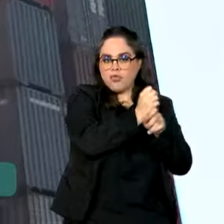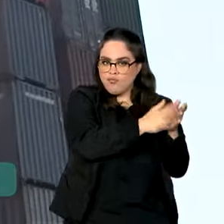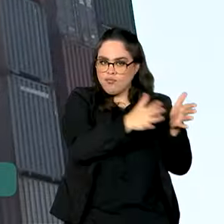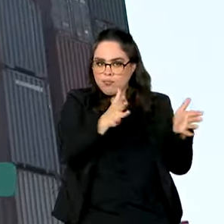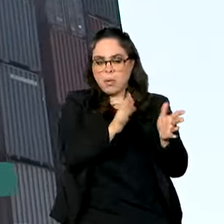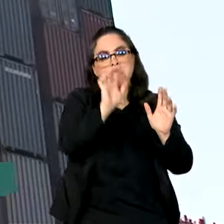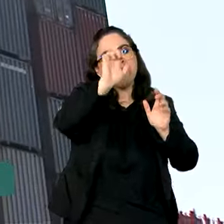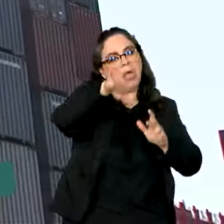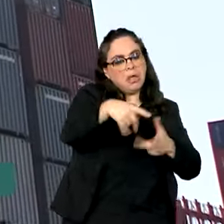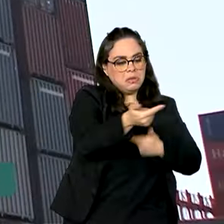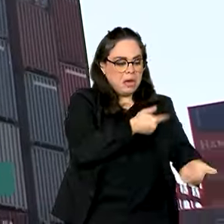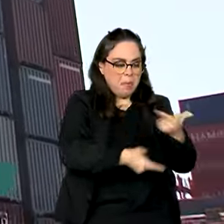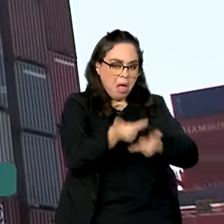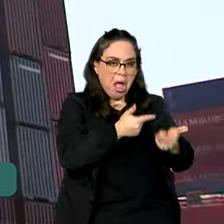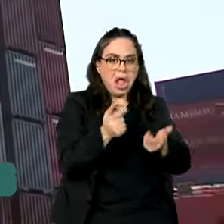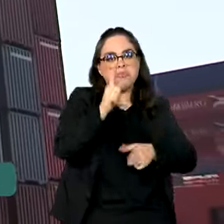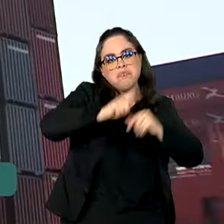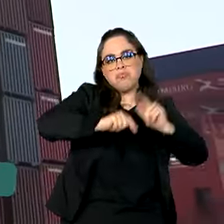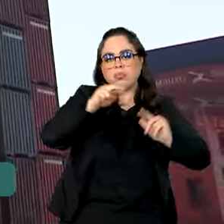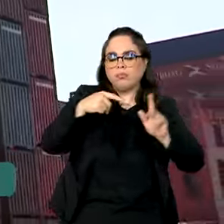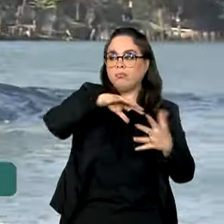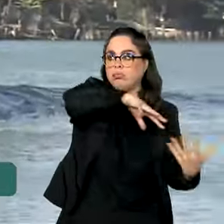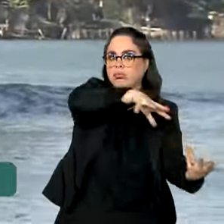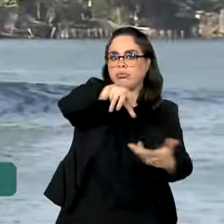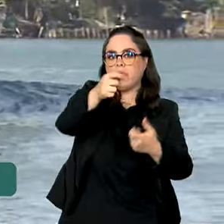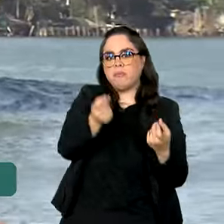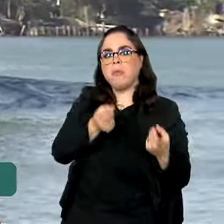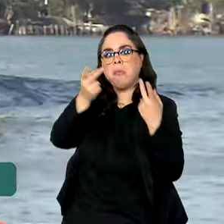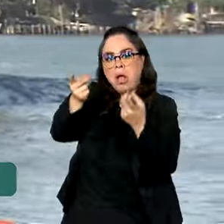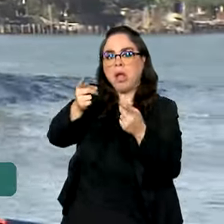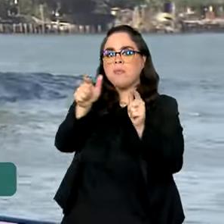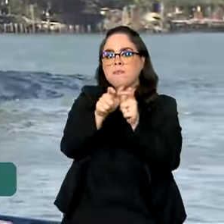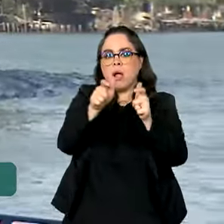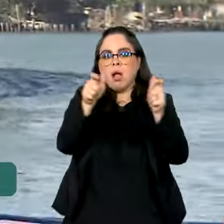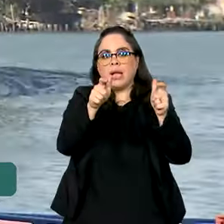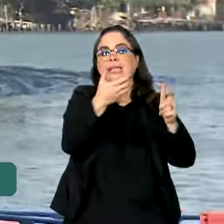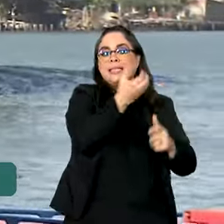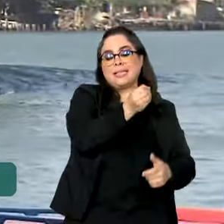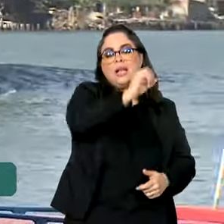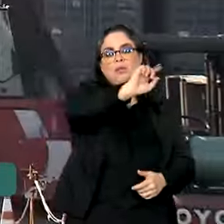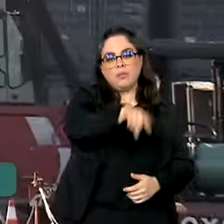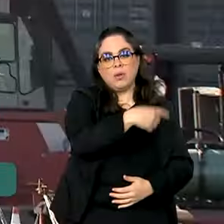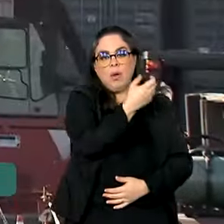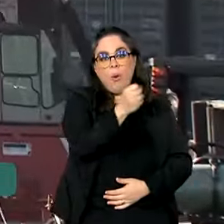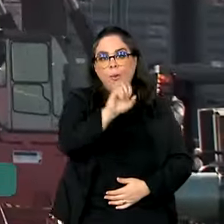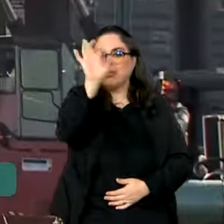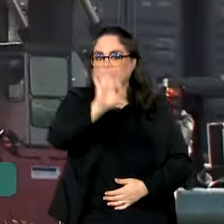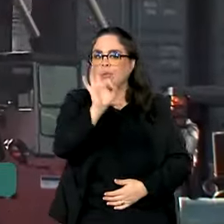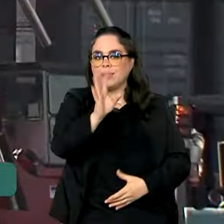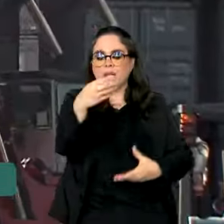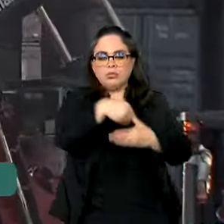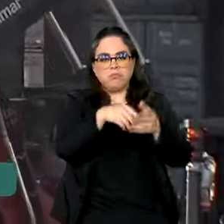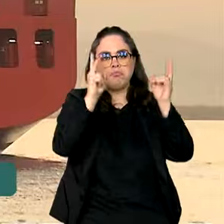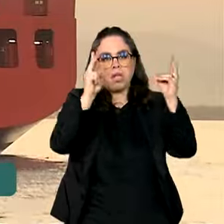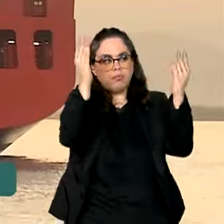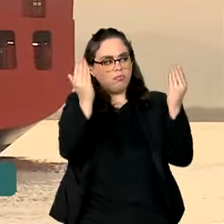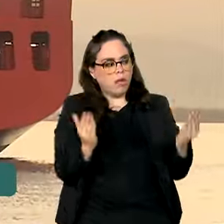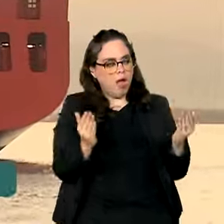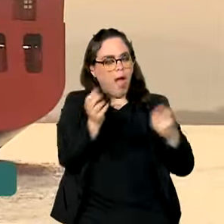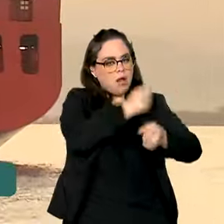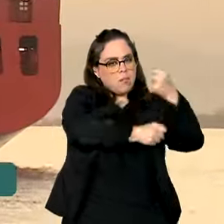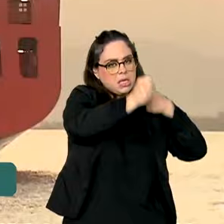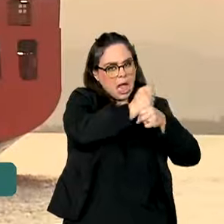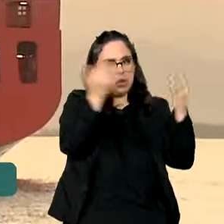serviços e mercadorias para o mundo todo, o que representa um aumento de valor de 0,8% em relação ao mesmo período